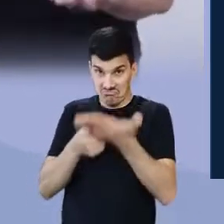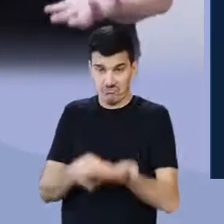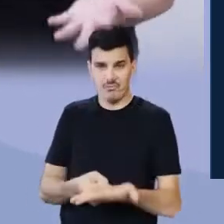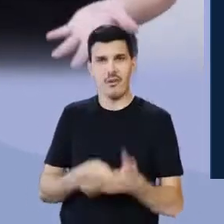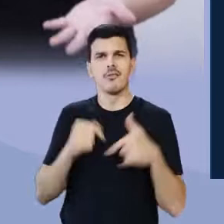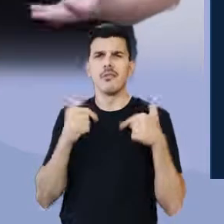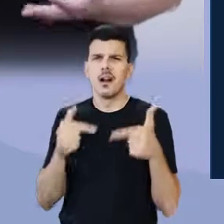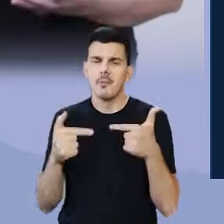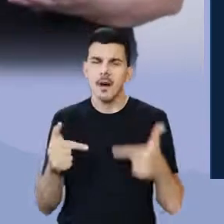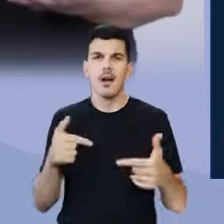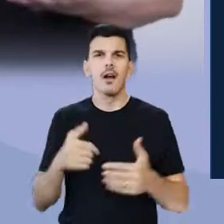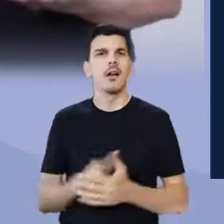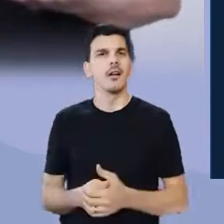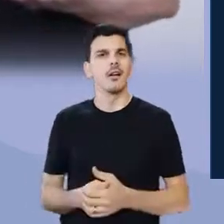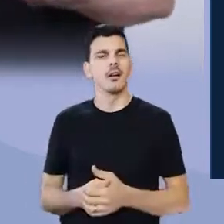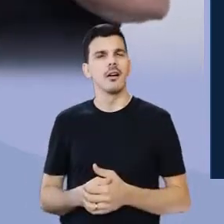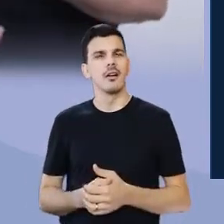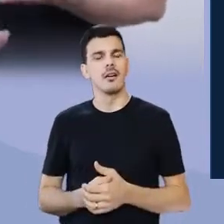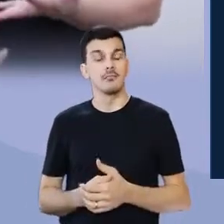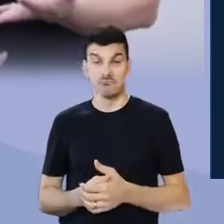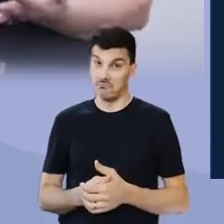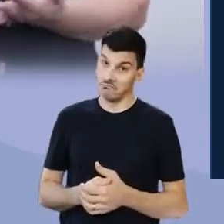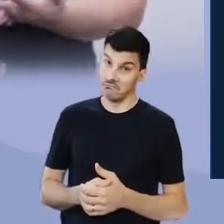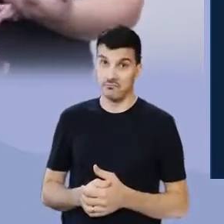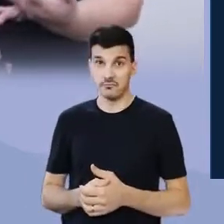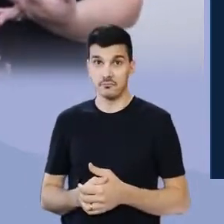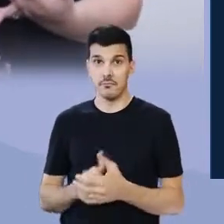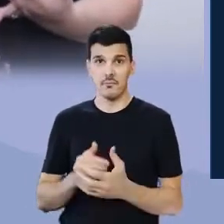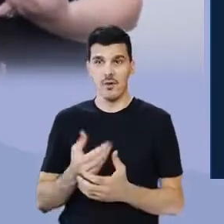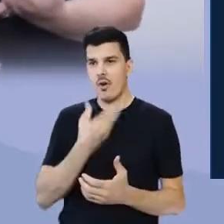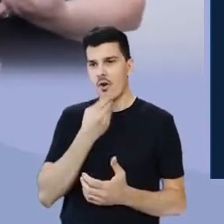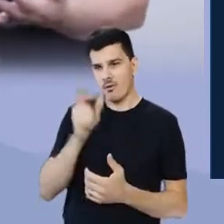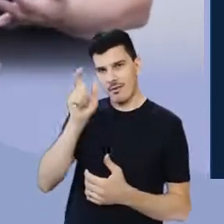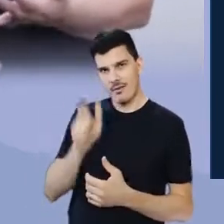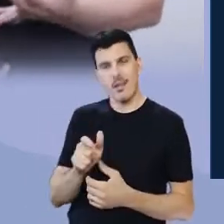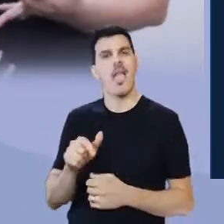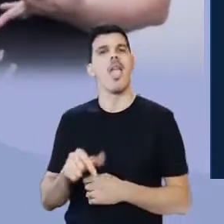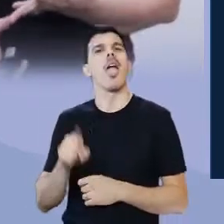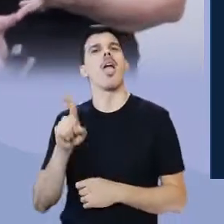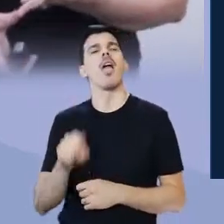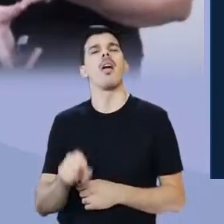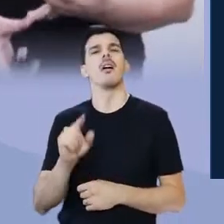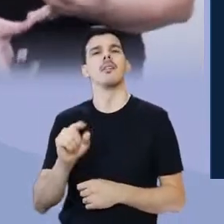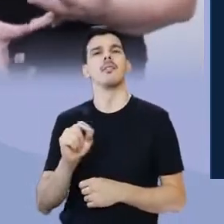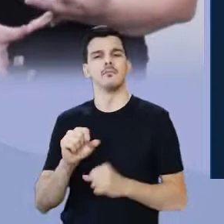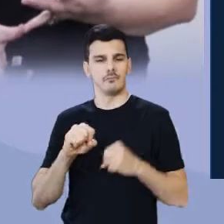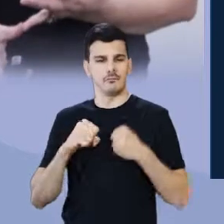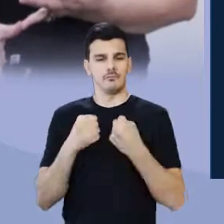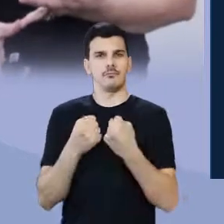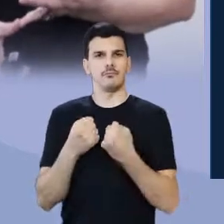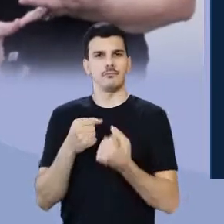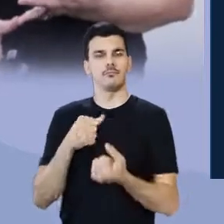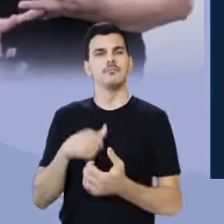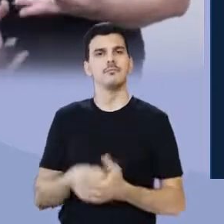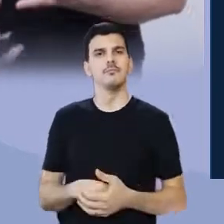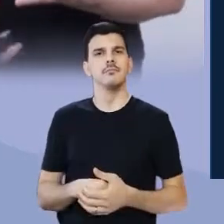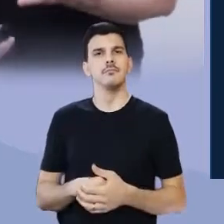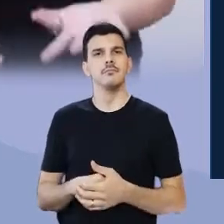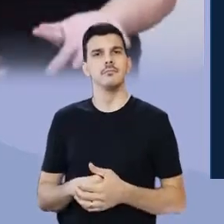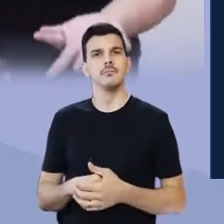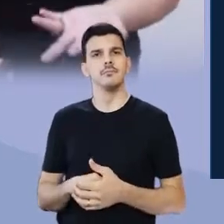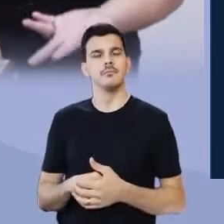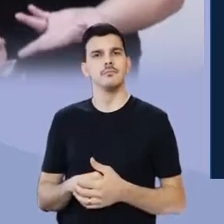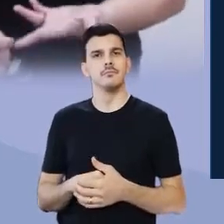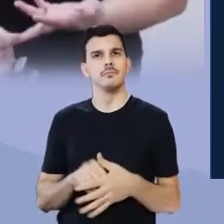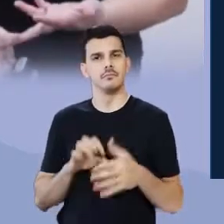Com o trabalho? Esse homem pós-moderno, ele é engajado? Está